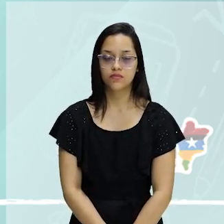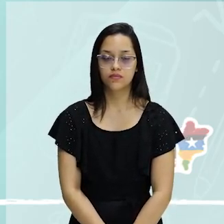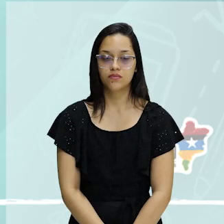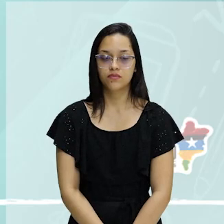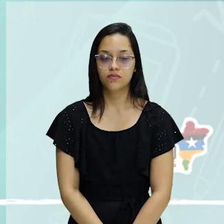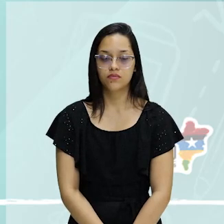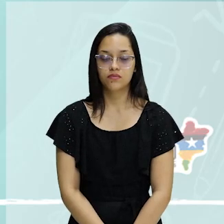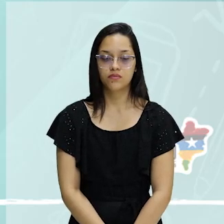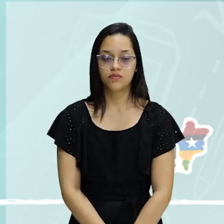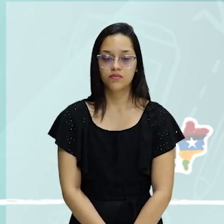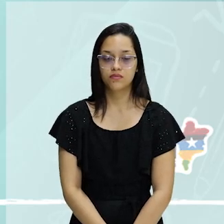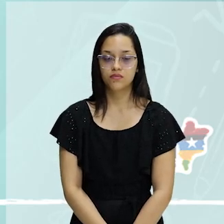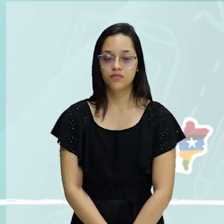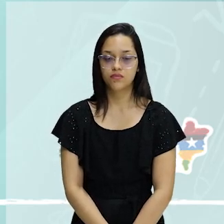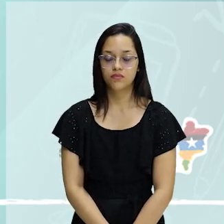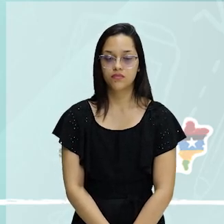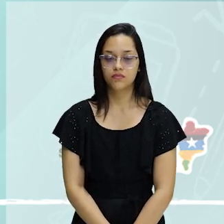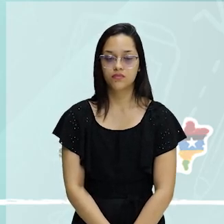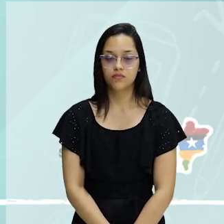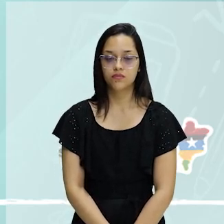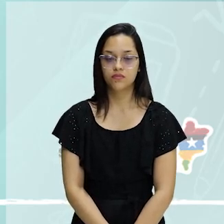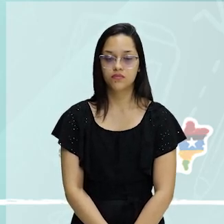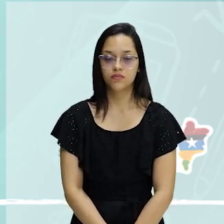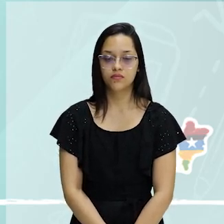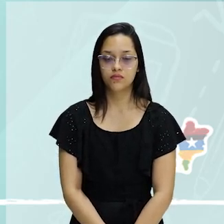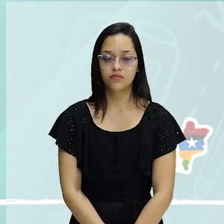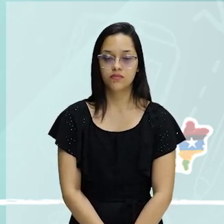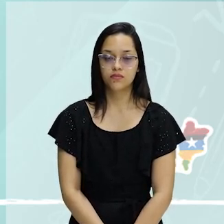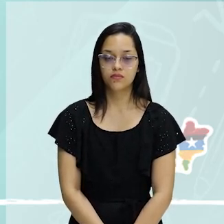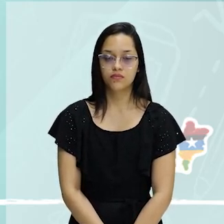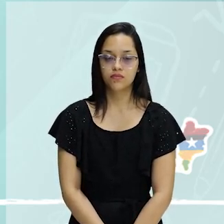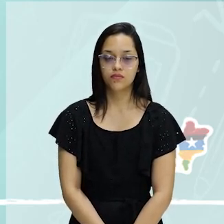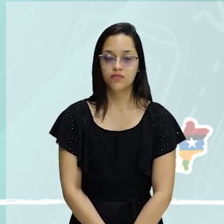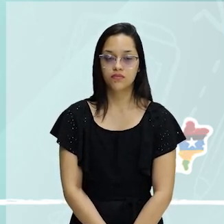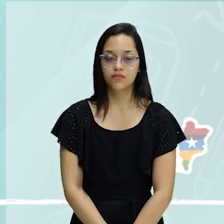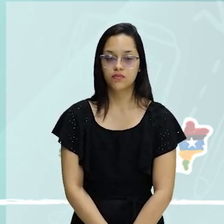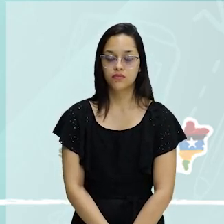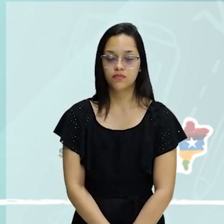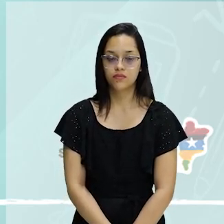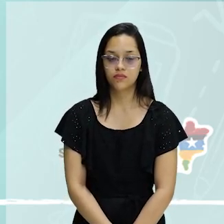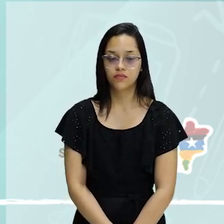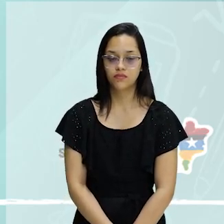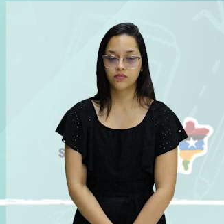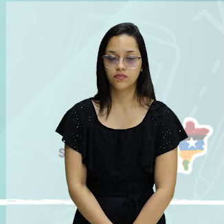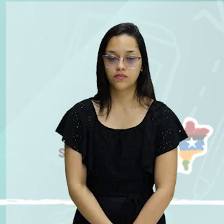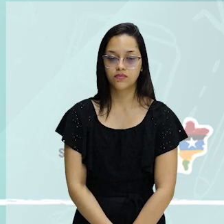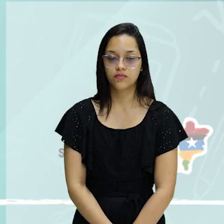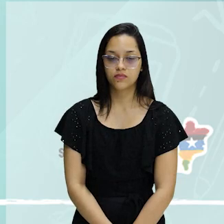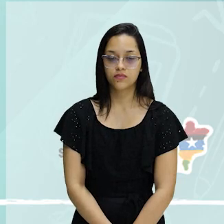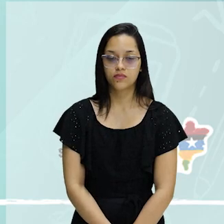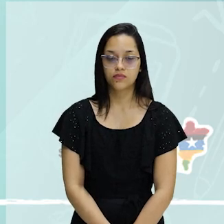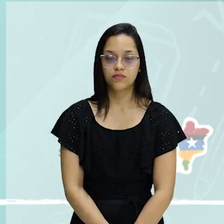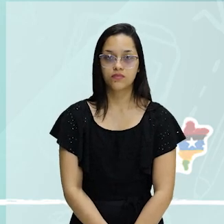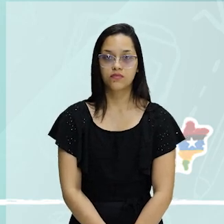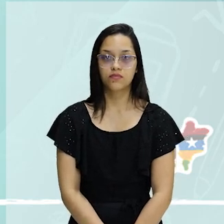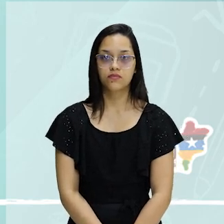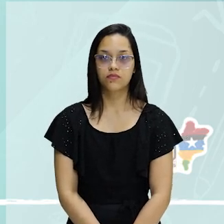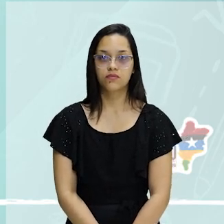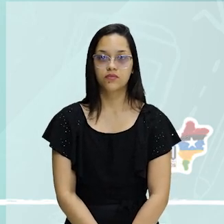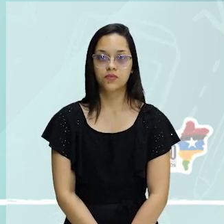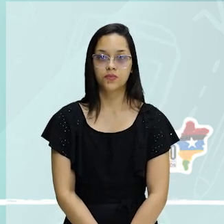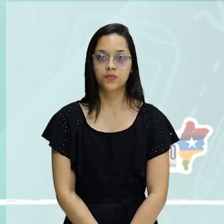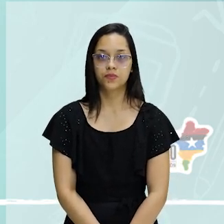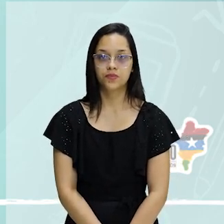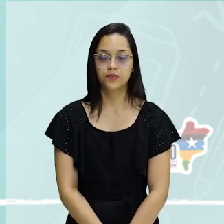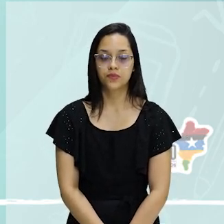estabelecer em conexões, ele facilita o desenvolvimento de trabalhos coletivamente, o estabelecimento da comunicação e a aquisição de